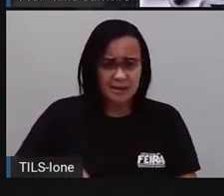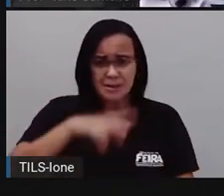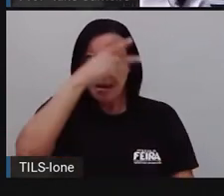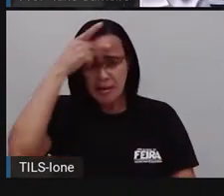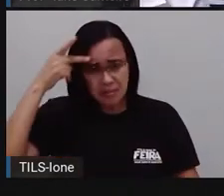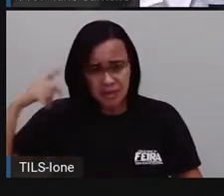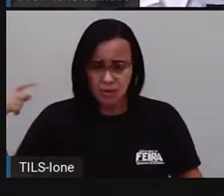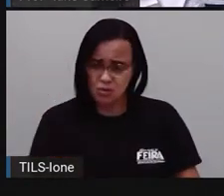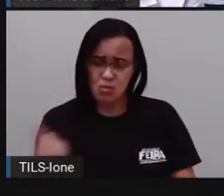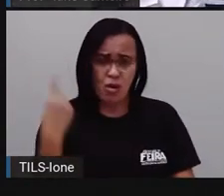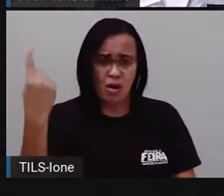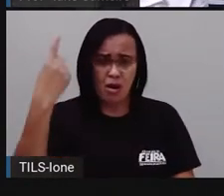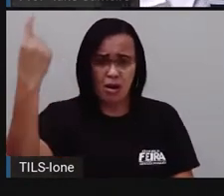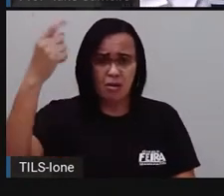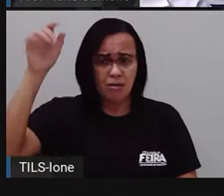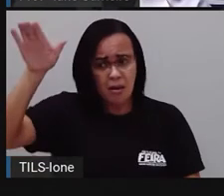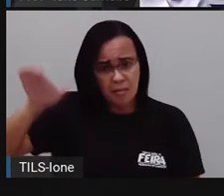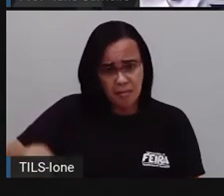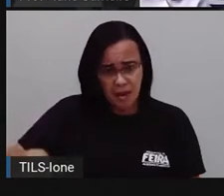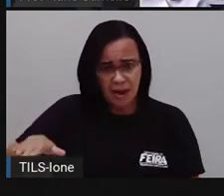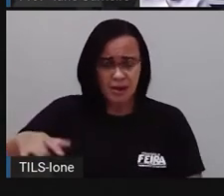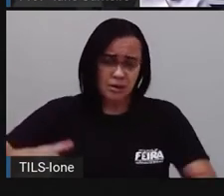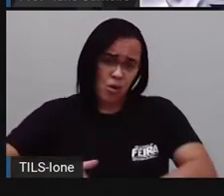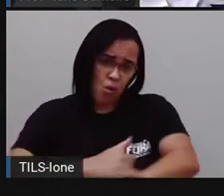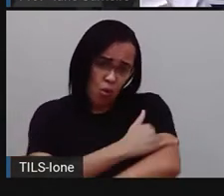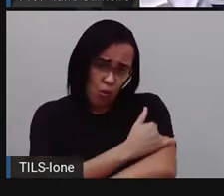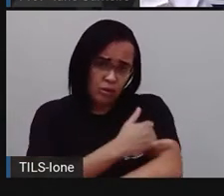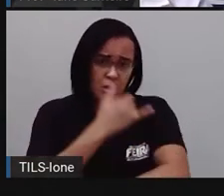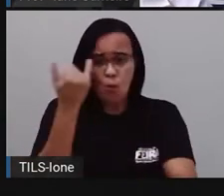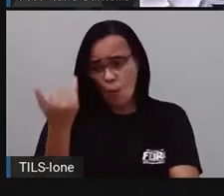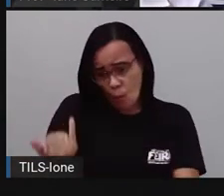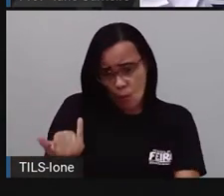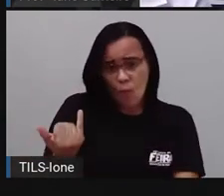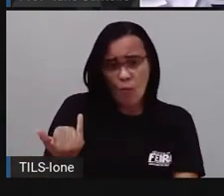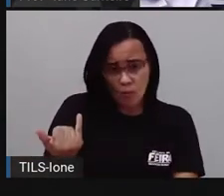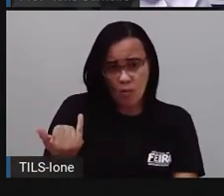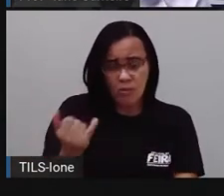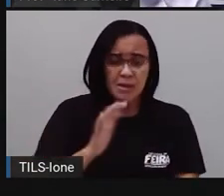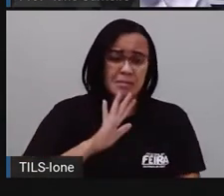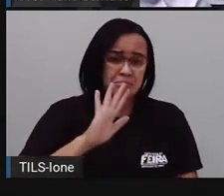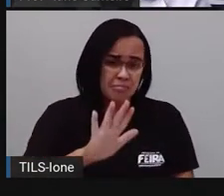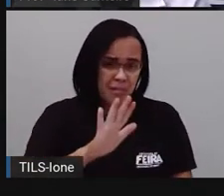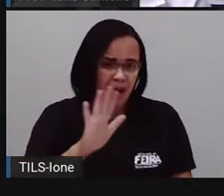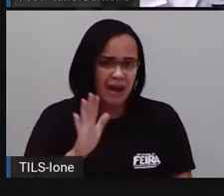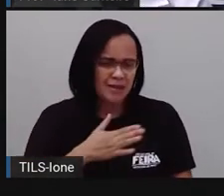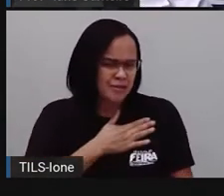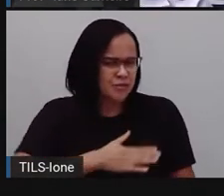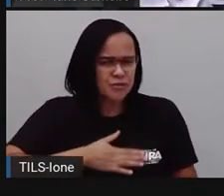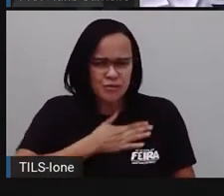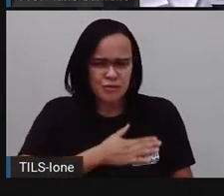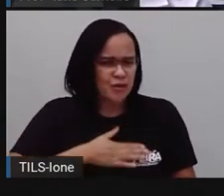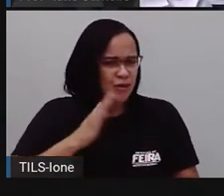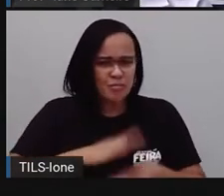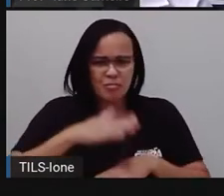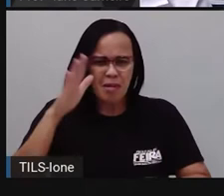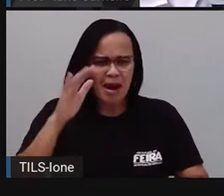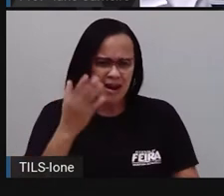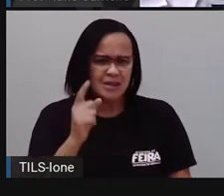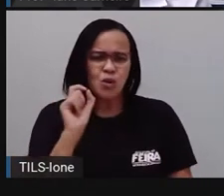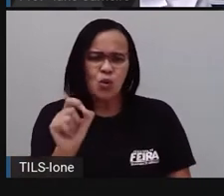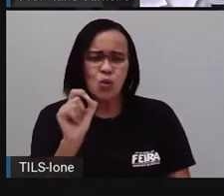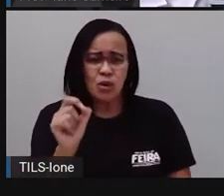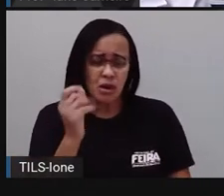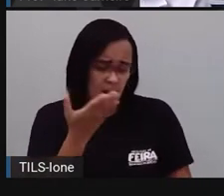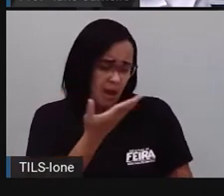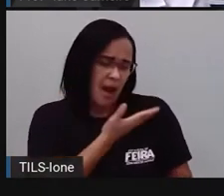baixa, gorda, magra. Mas o que me agrada é que o amigo a gente